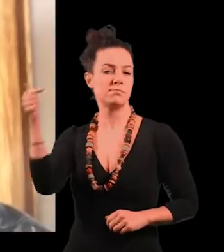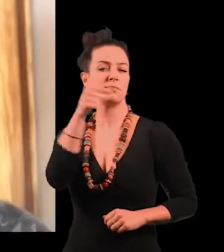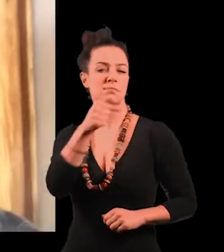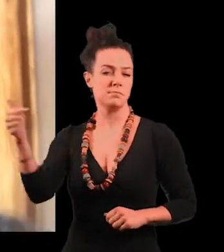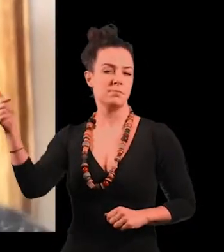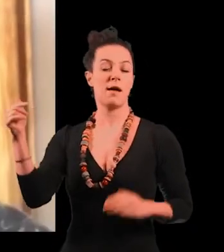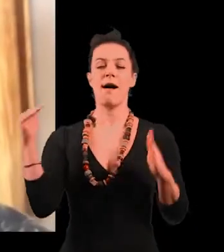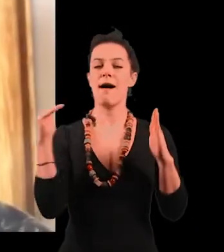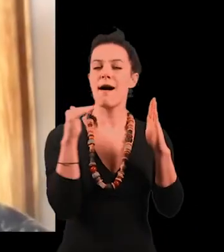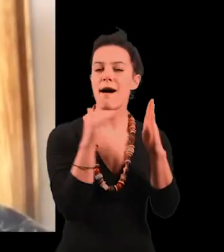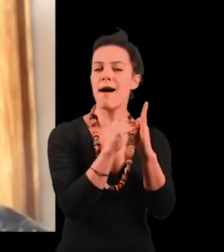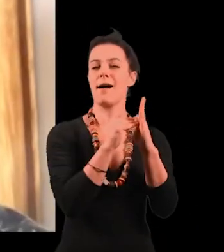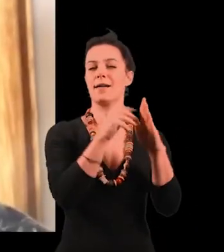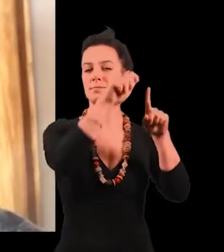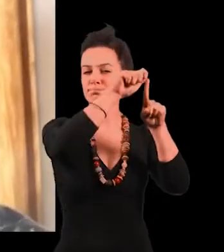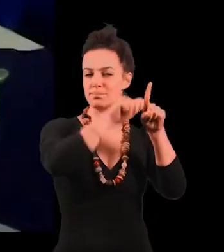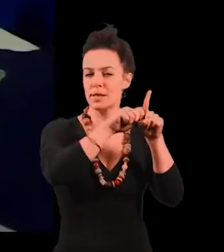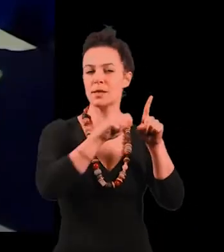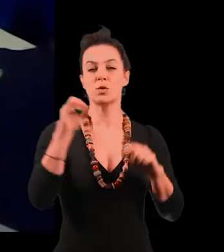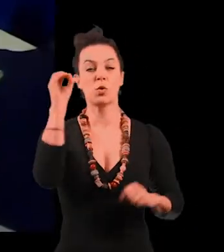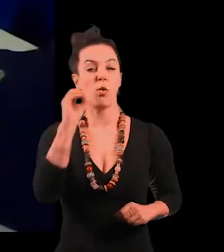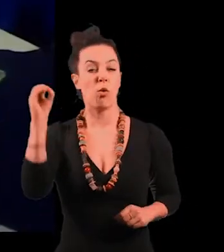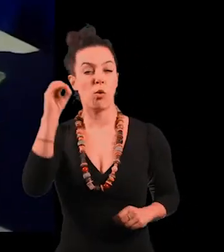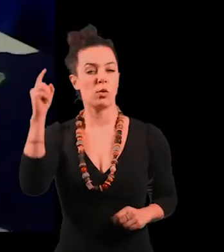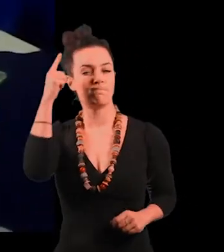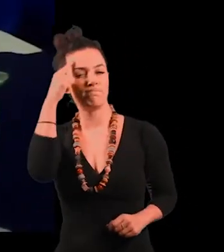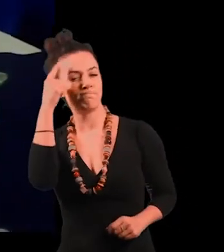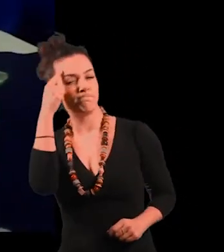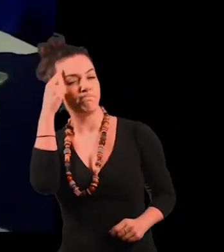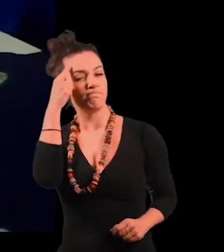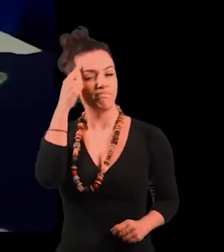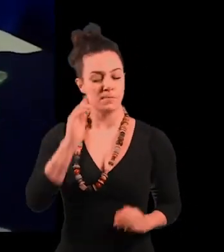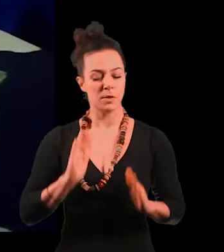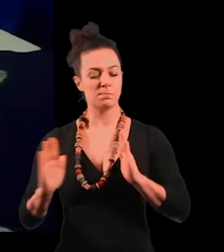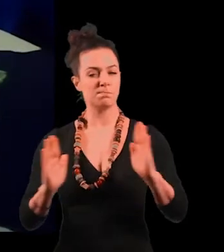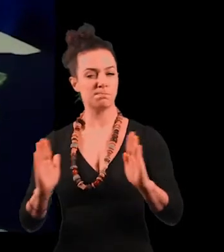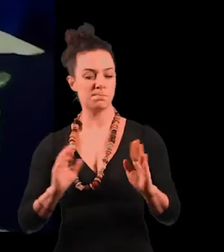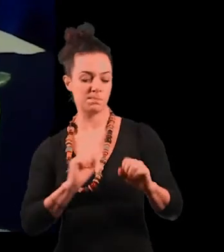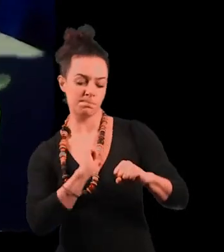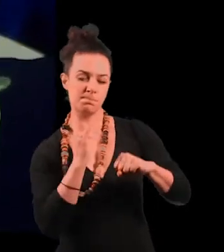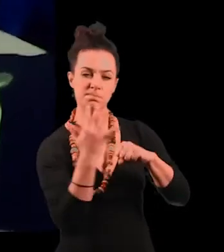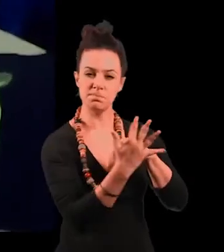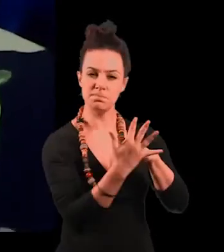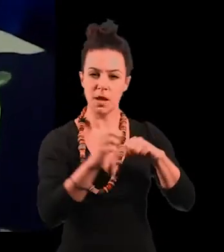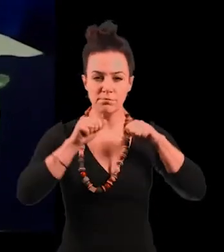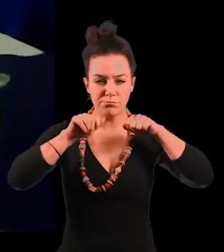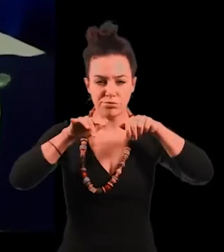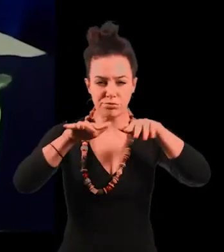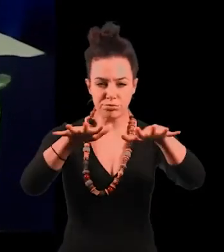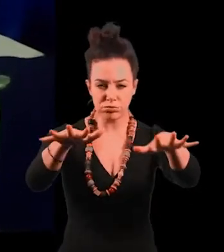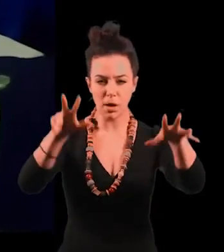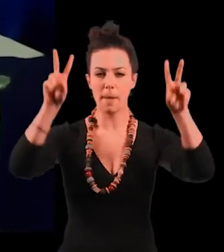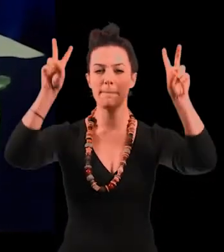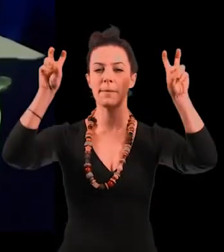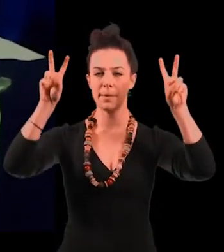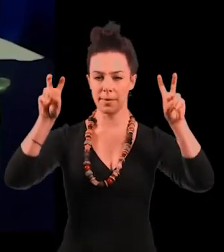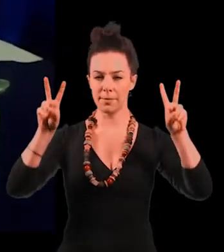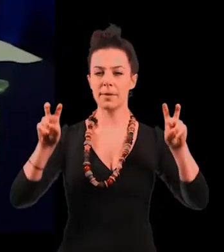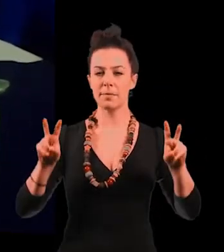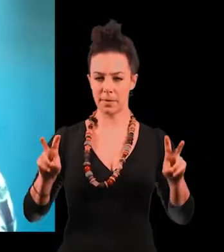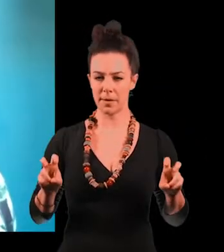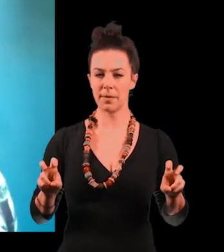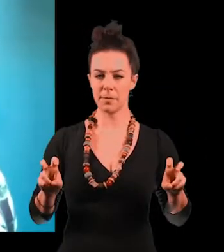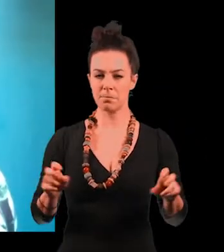YouTube, a cada semana, até outubro, Traremos reflexões dessa humanidade pandêmica Que espera um futuro melhor com as